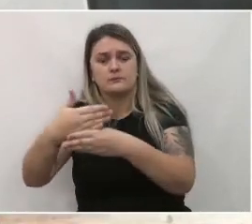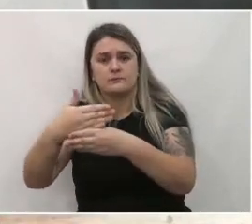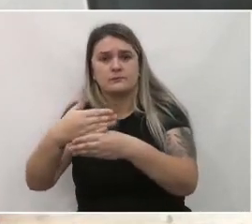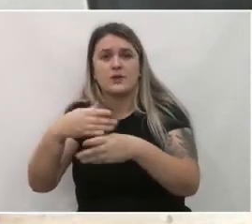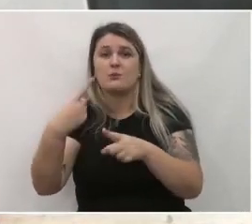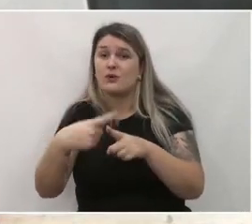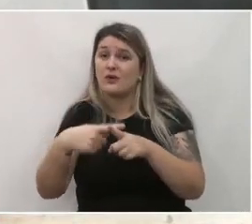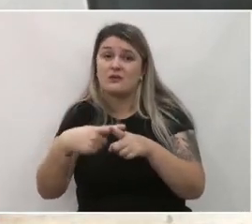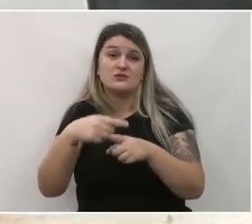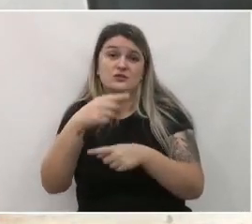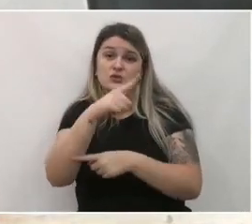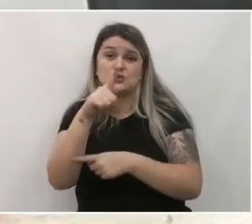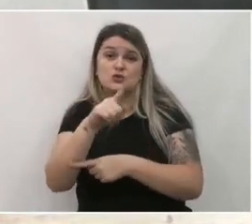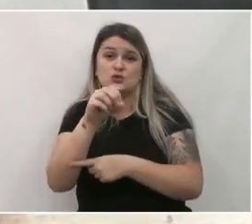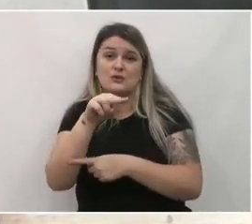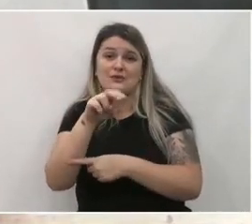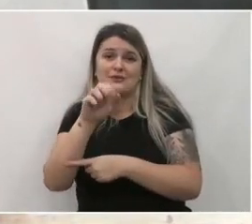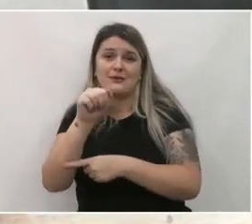zoneamento.